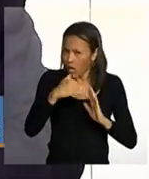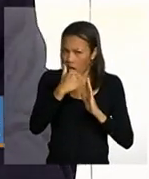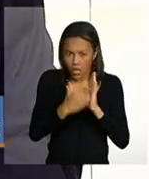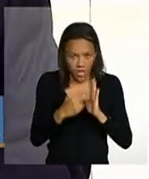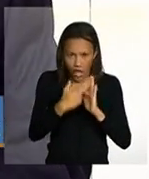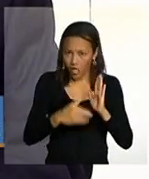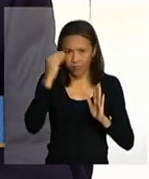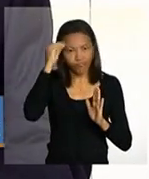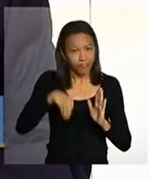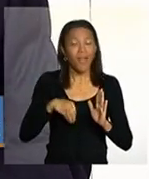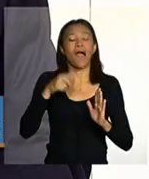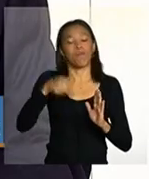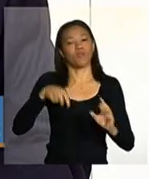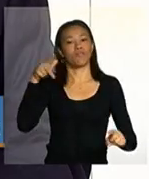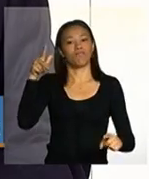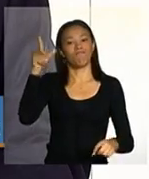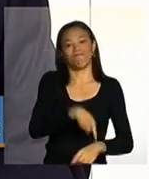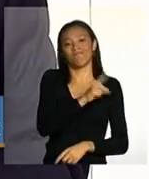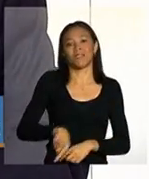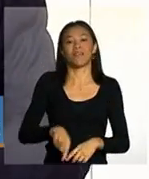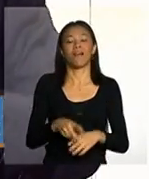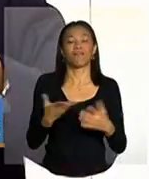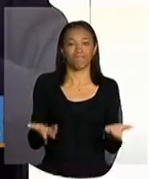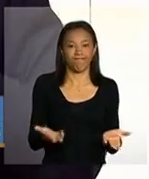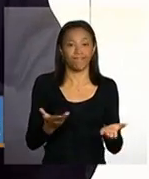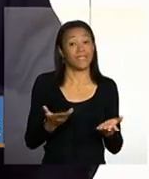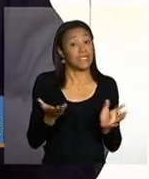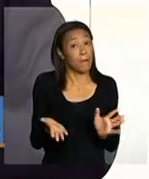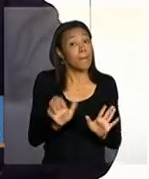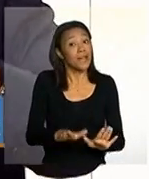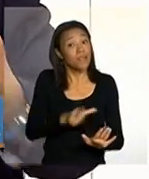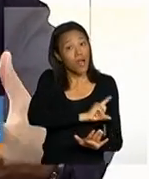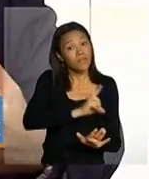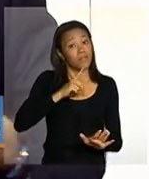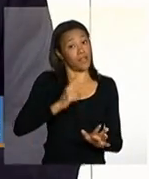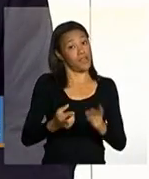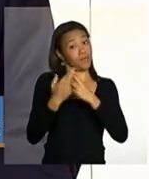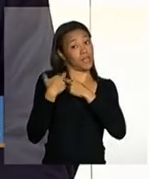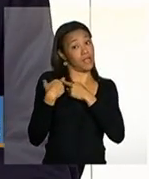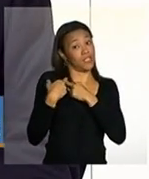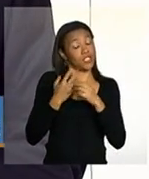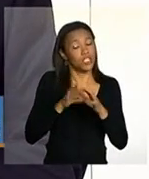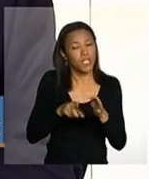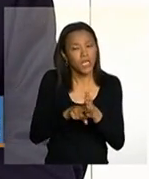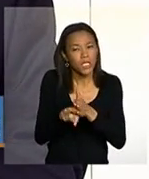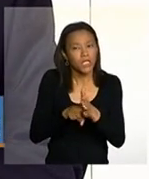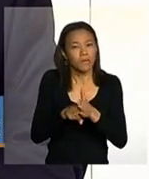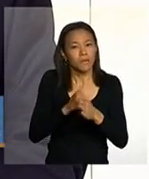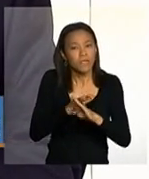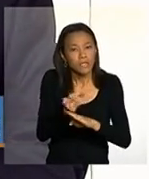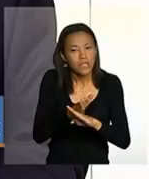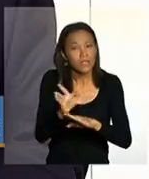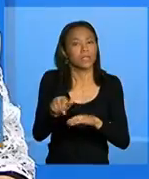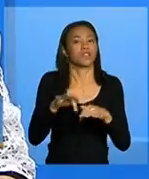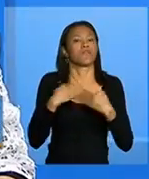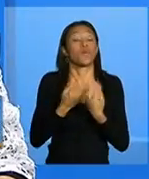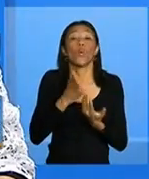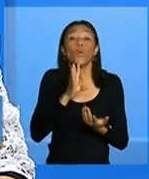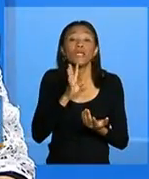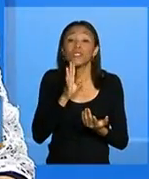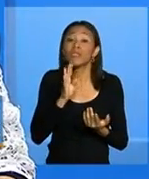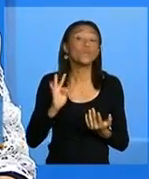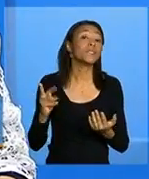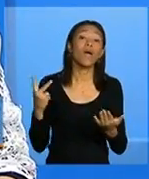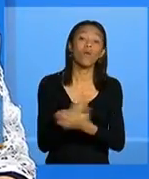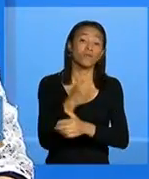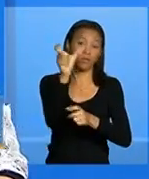poderá vir acontecer o cancelamento mas antes nós temos que ter a responsabilidade desse acompanhamento prévio com as famílias. Ou seja, conhecer toda a situação.